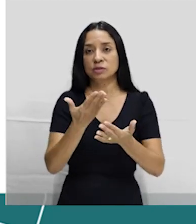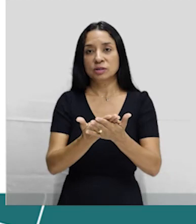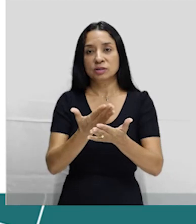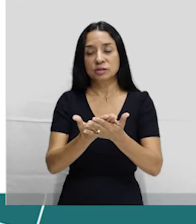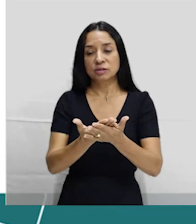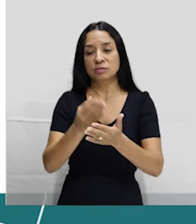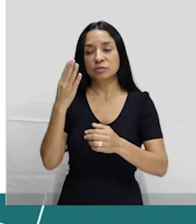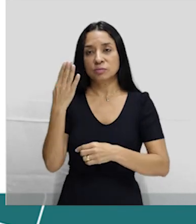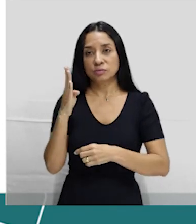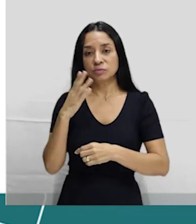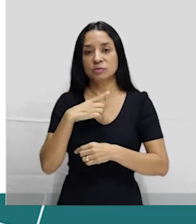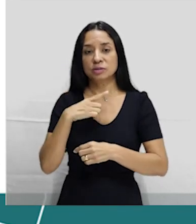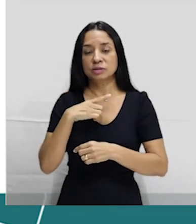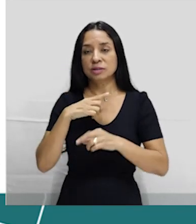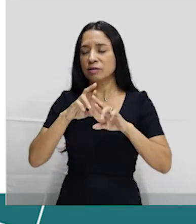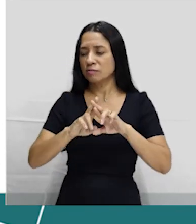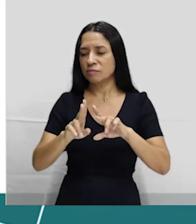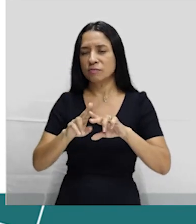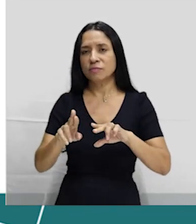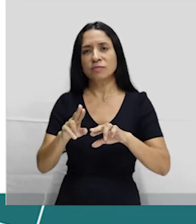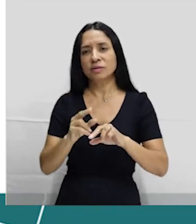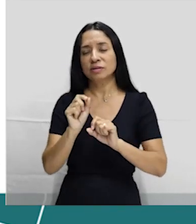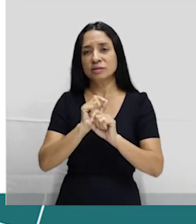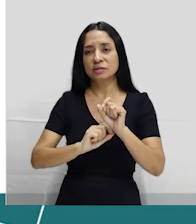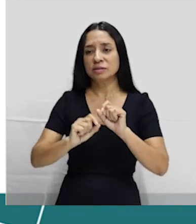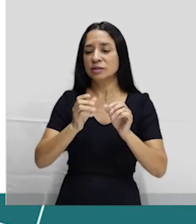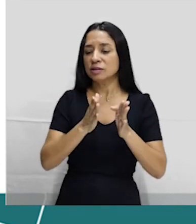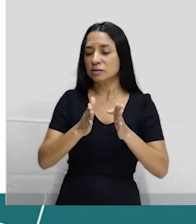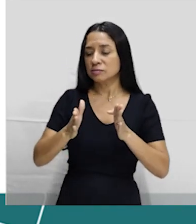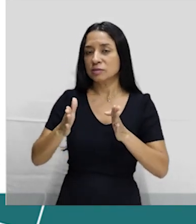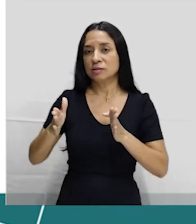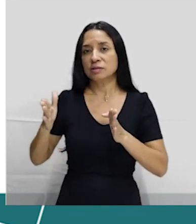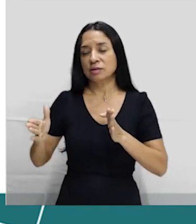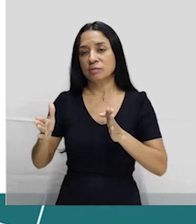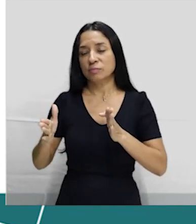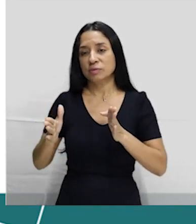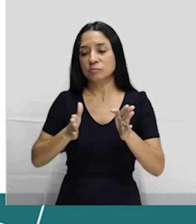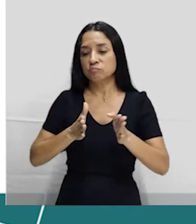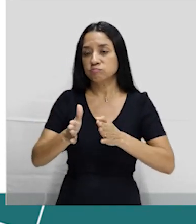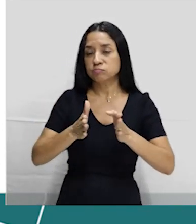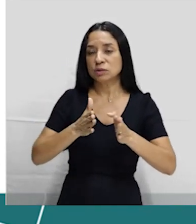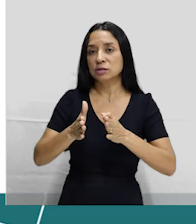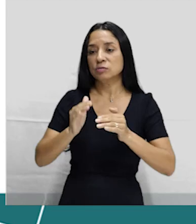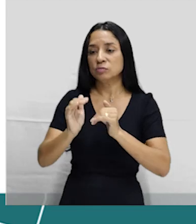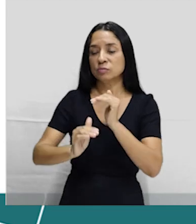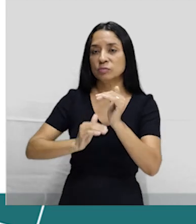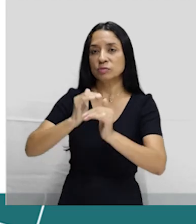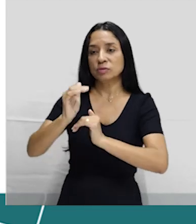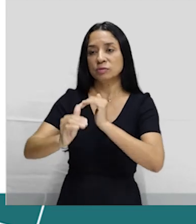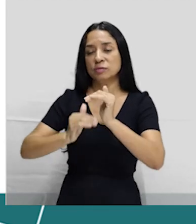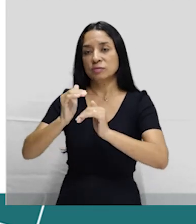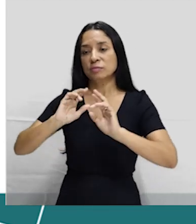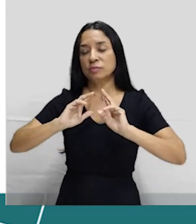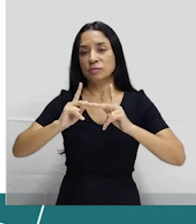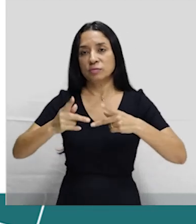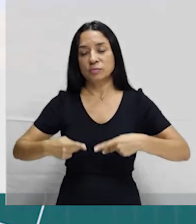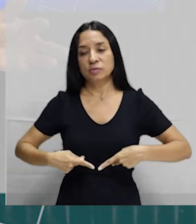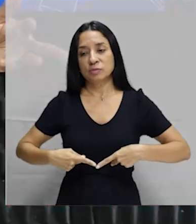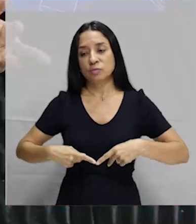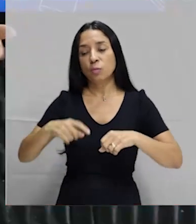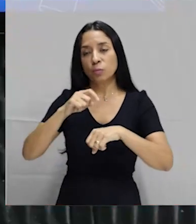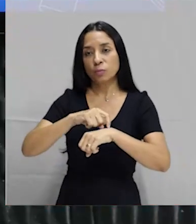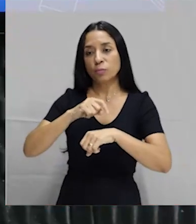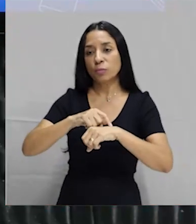etapas do processo de desenvolvimento humano. Desde o momento da fecundação até o